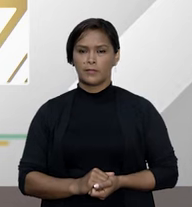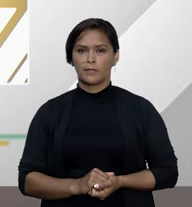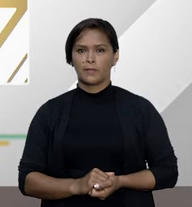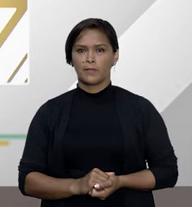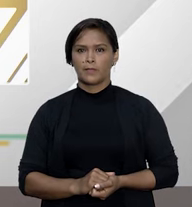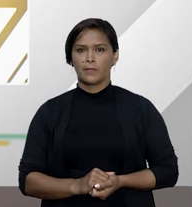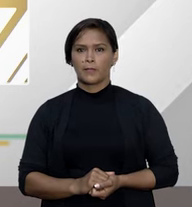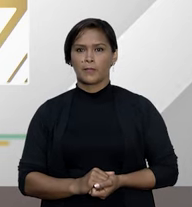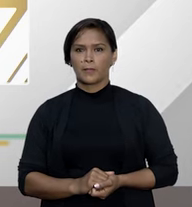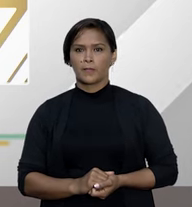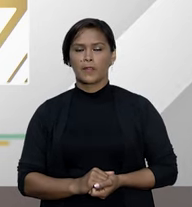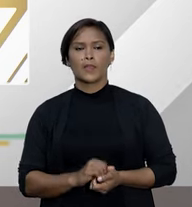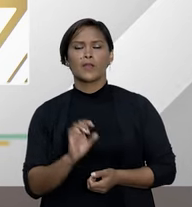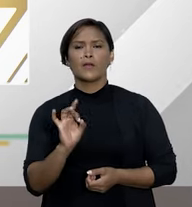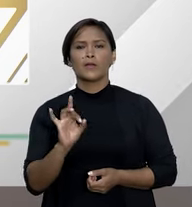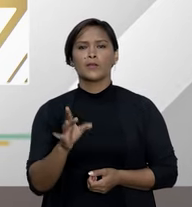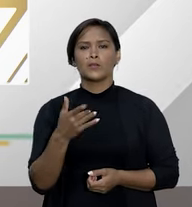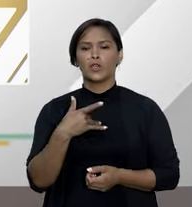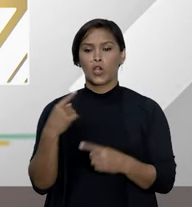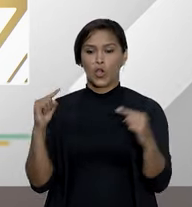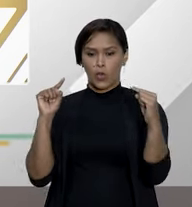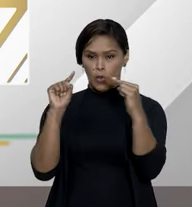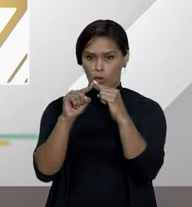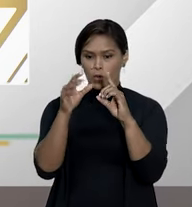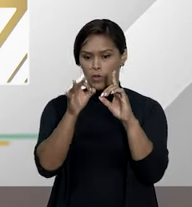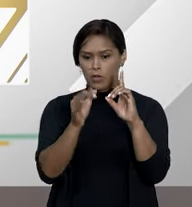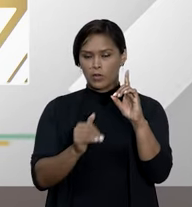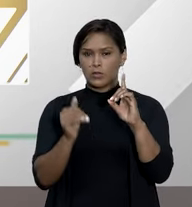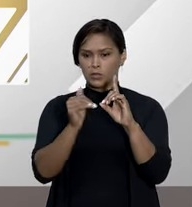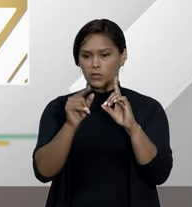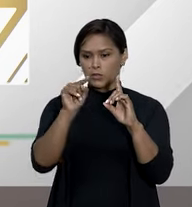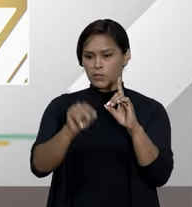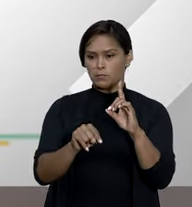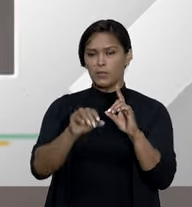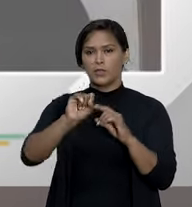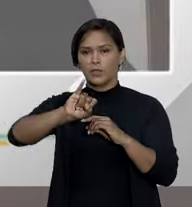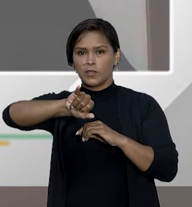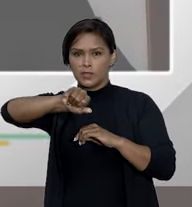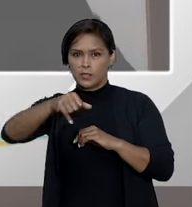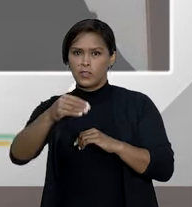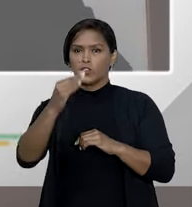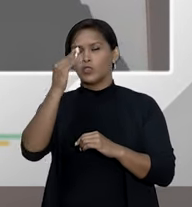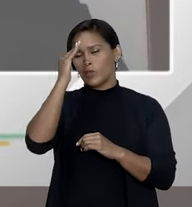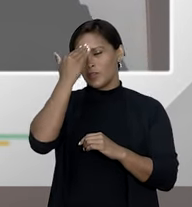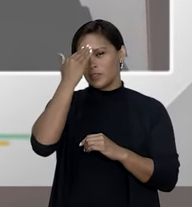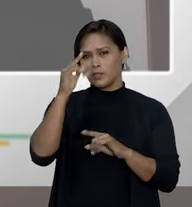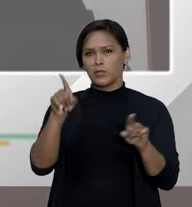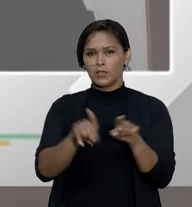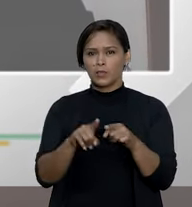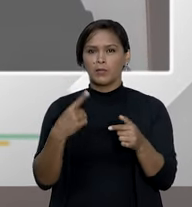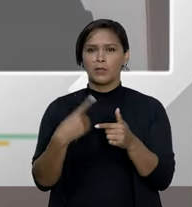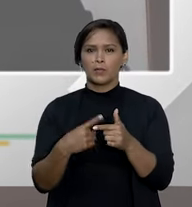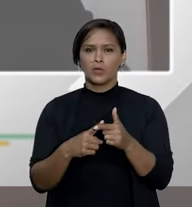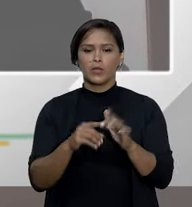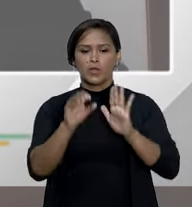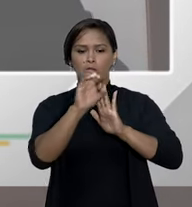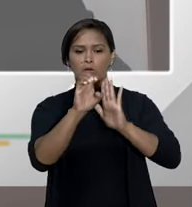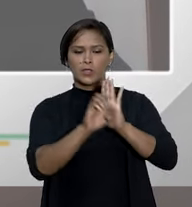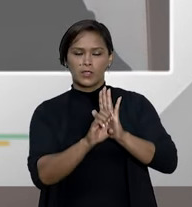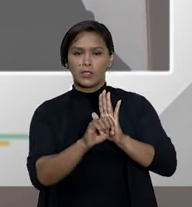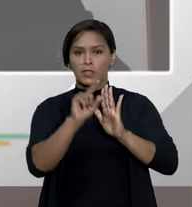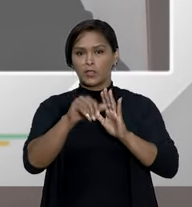eu só concordo com o entendimento que foi traçado porque o estatuto do